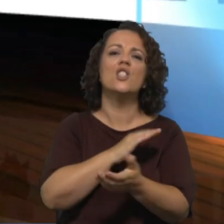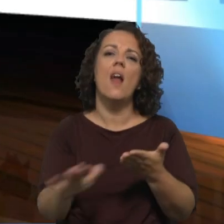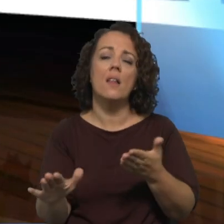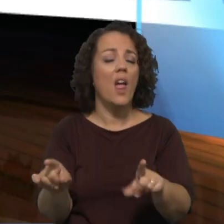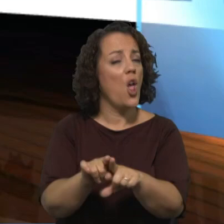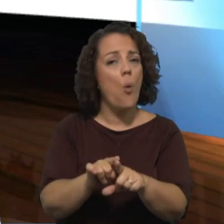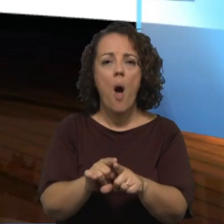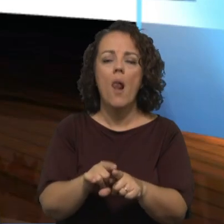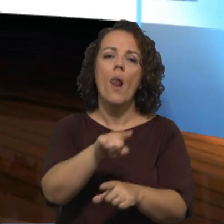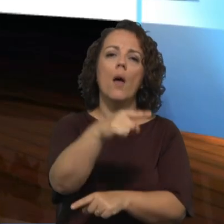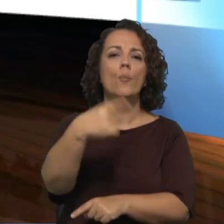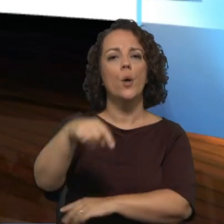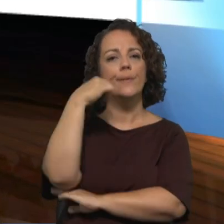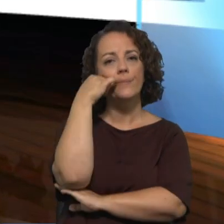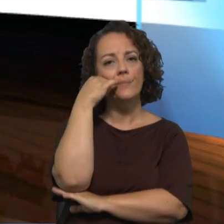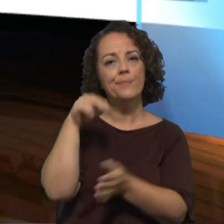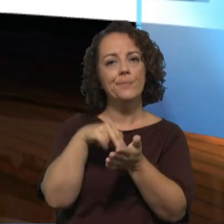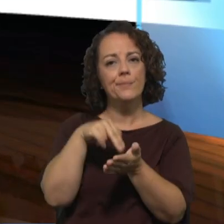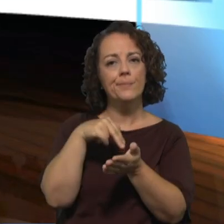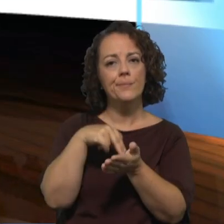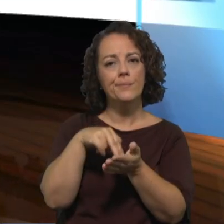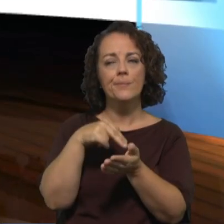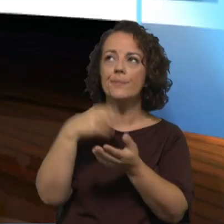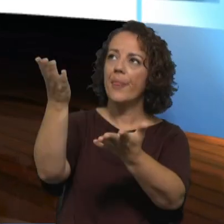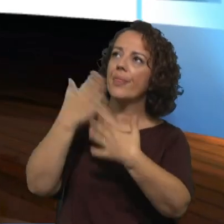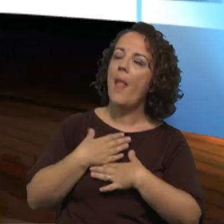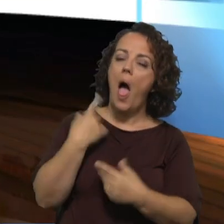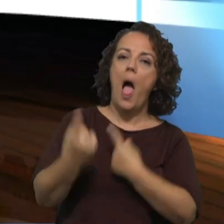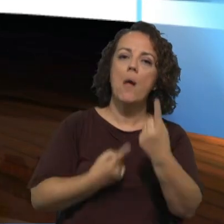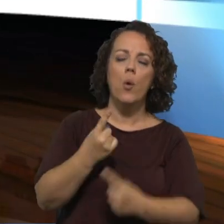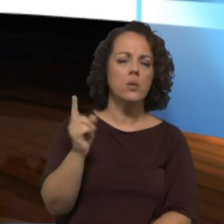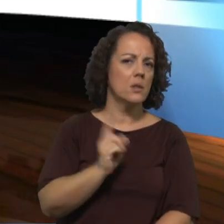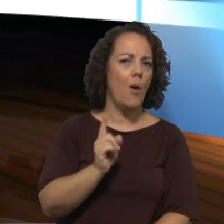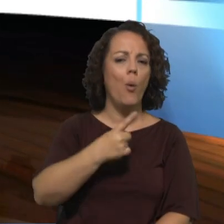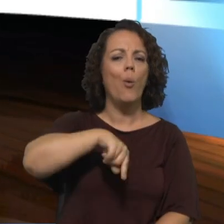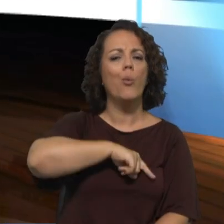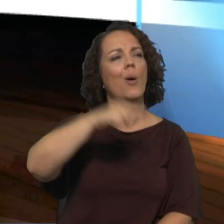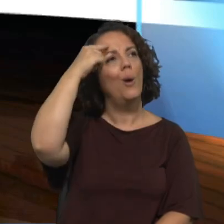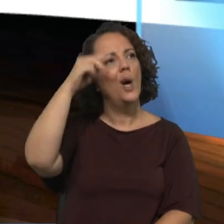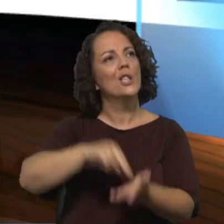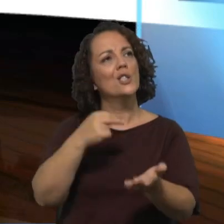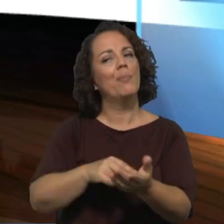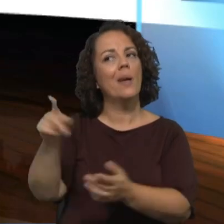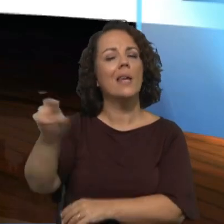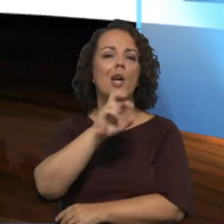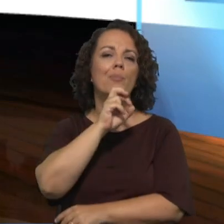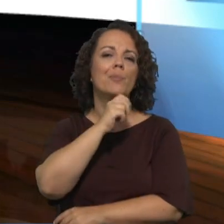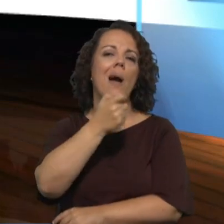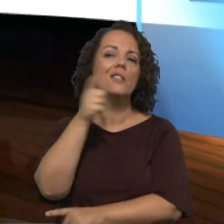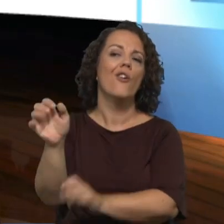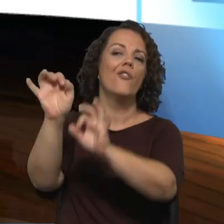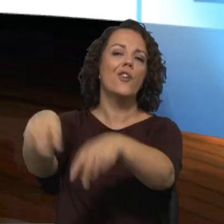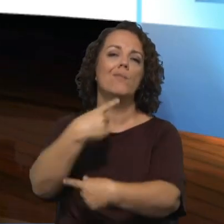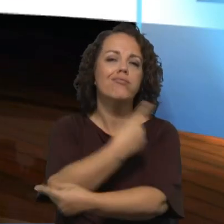ficar à espera de qualquer coisa não basta ficarmos à espera daquilo que o sínodo vai dizer qualquer exortação que o Papa Francisco